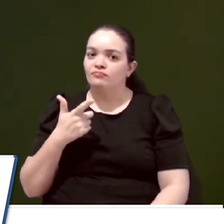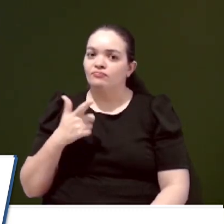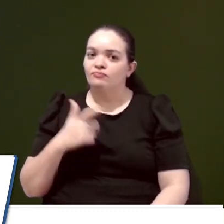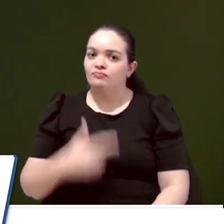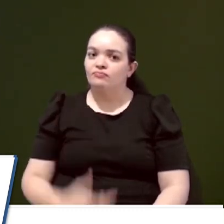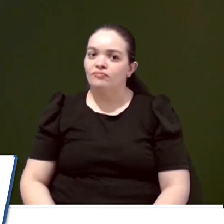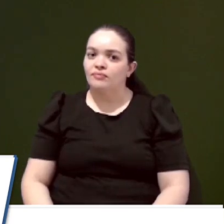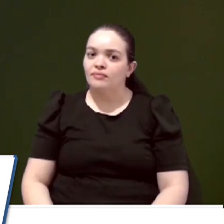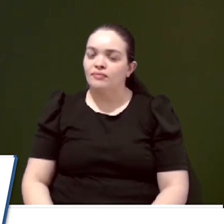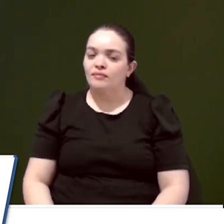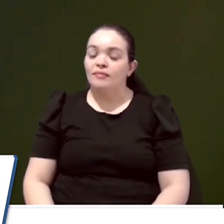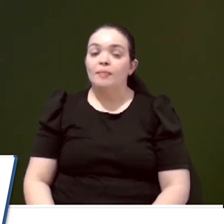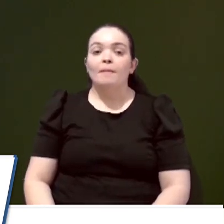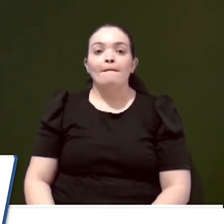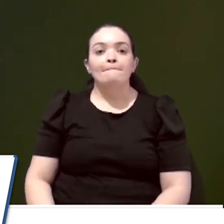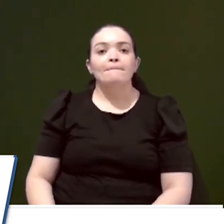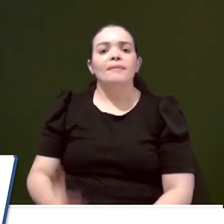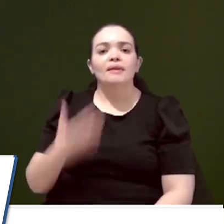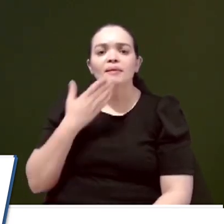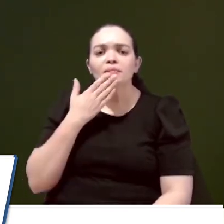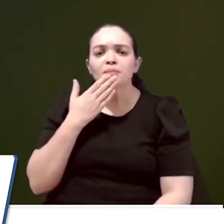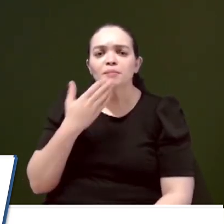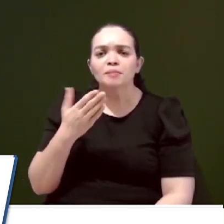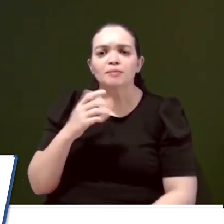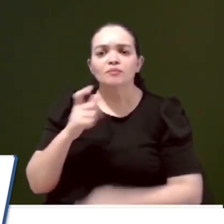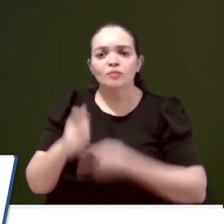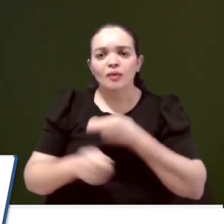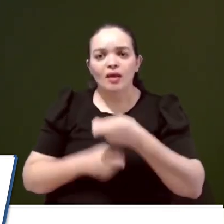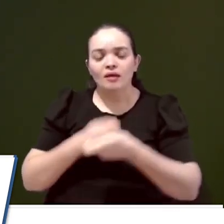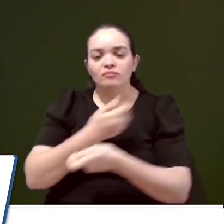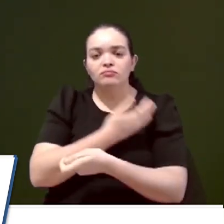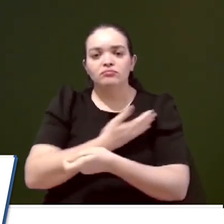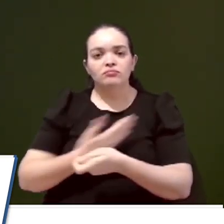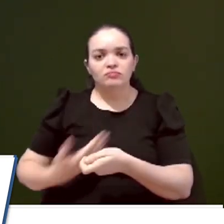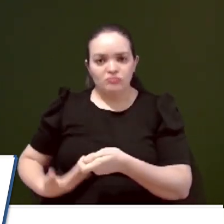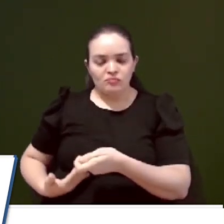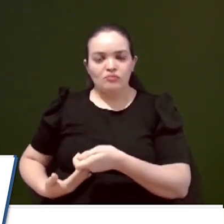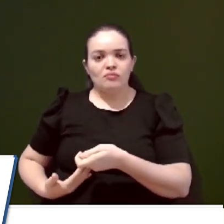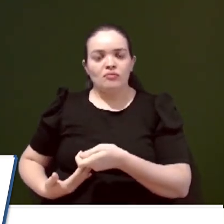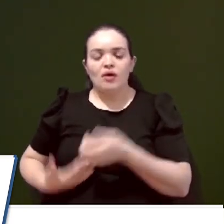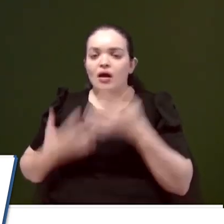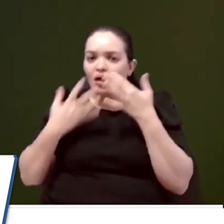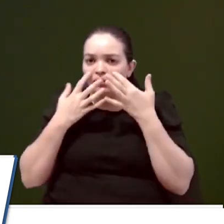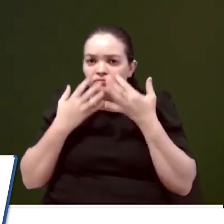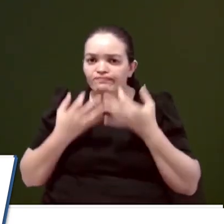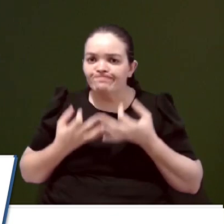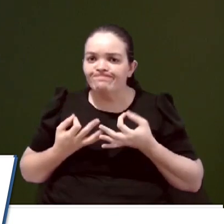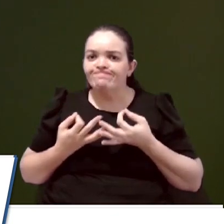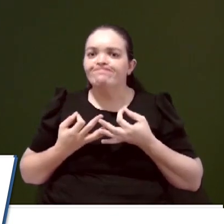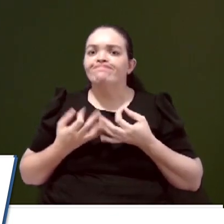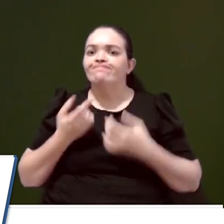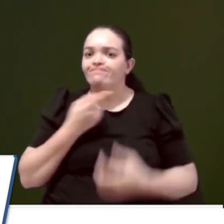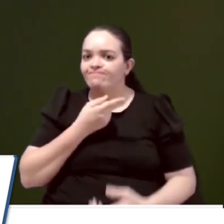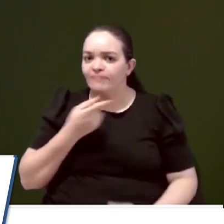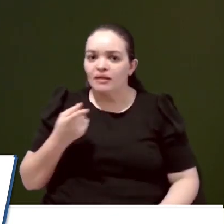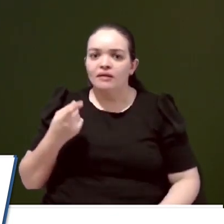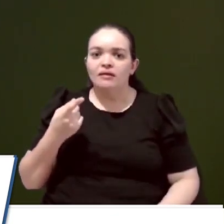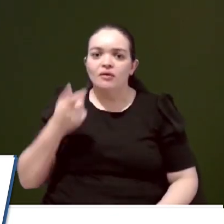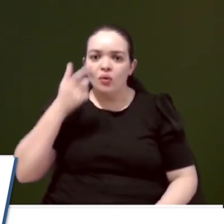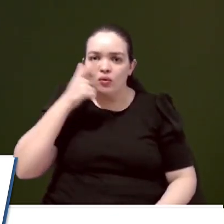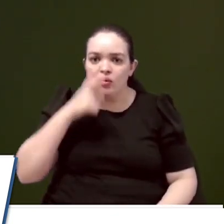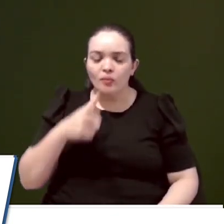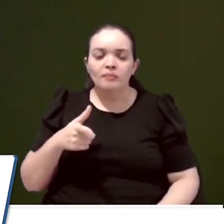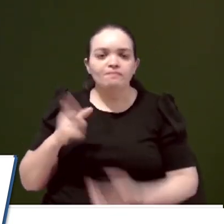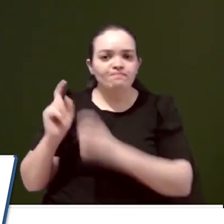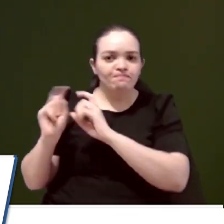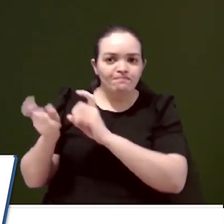E a gente tem solicitado da administração pública atenção para a necessidade de a gente realmente discutir